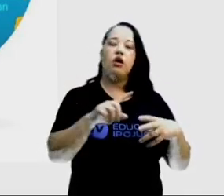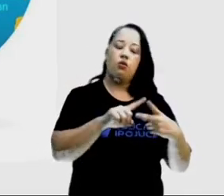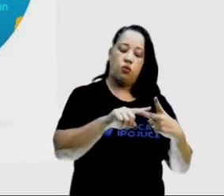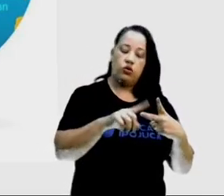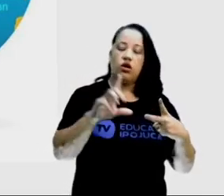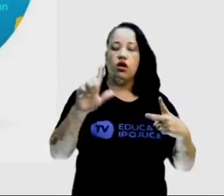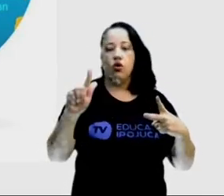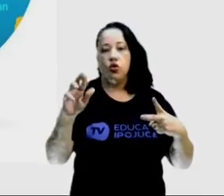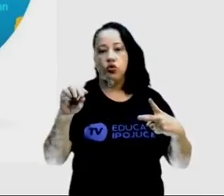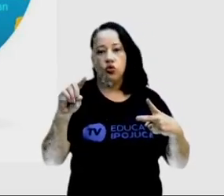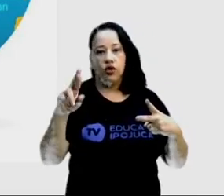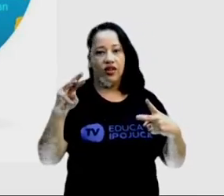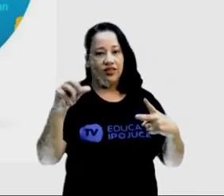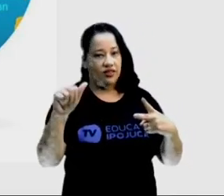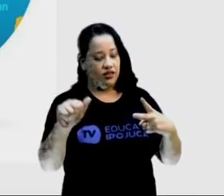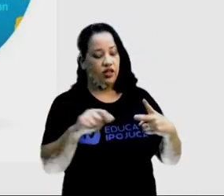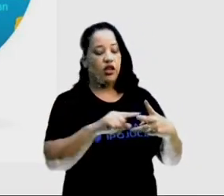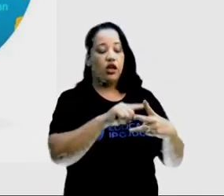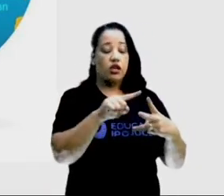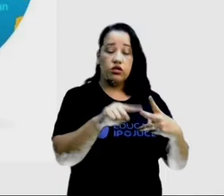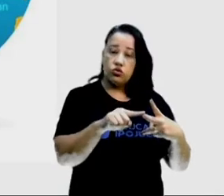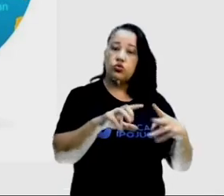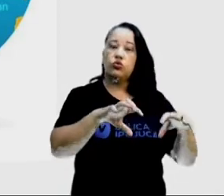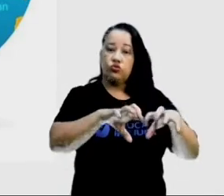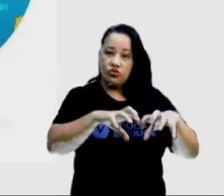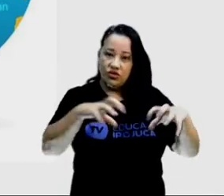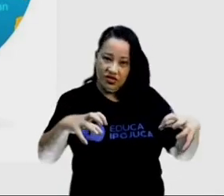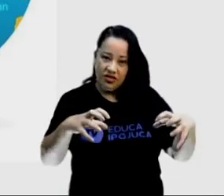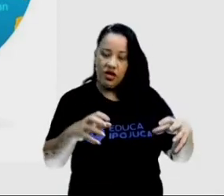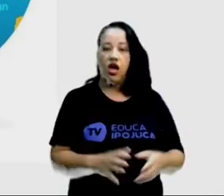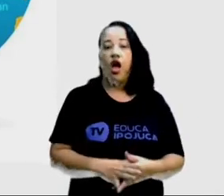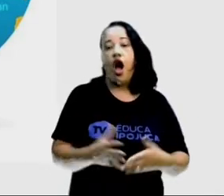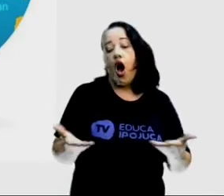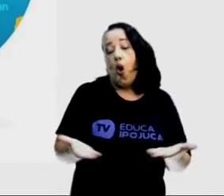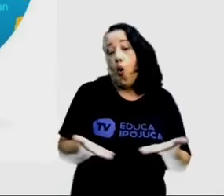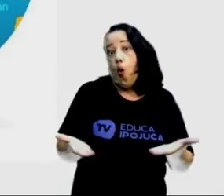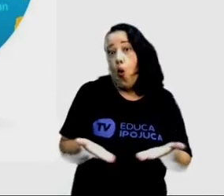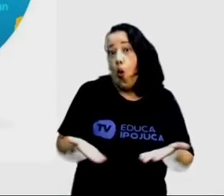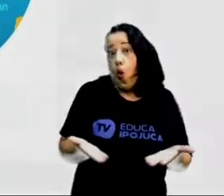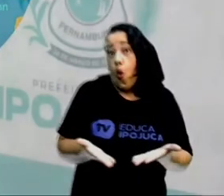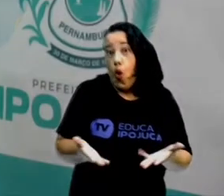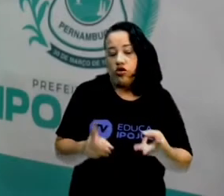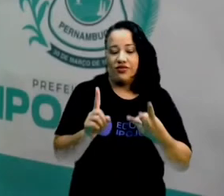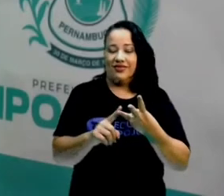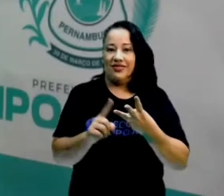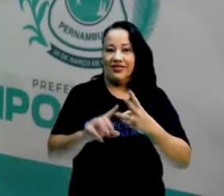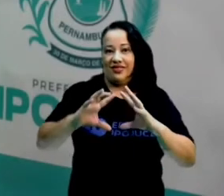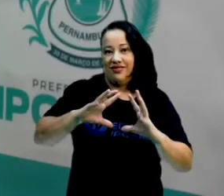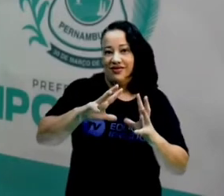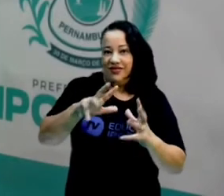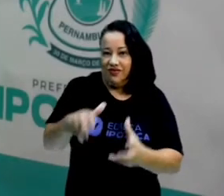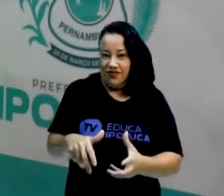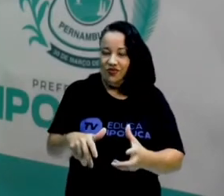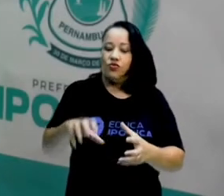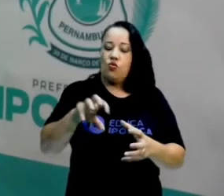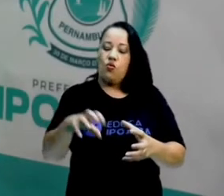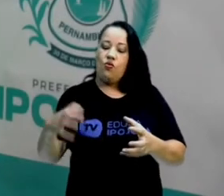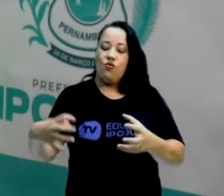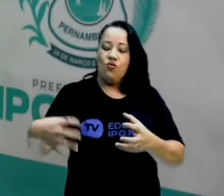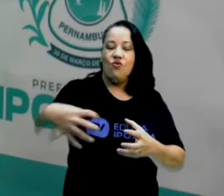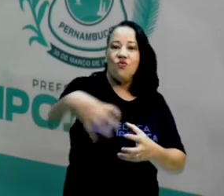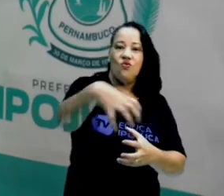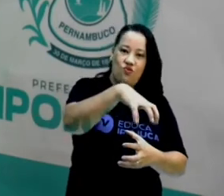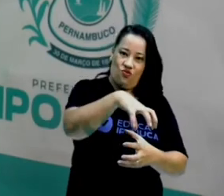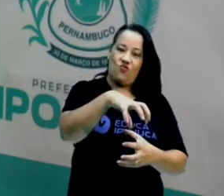globo, ele está mostrando a gente como é a divisão moderna, a divisão atual dos continentes no nosso